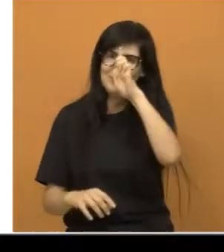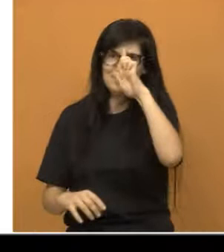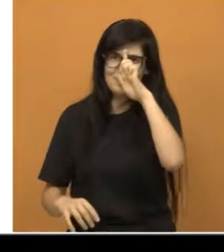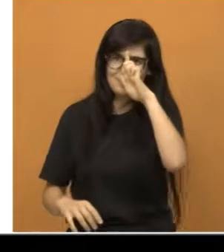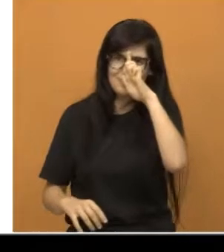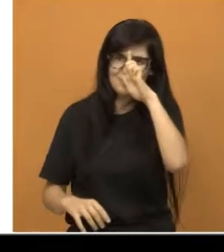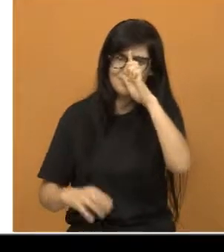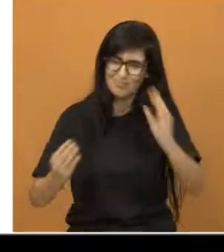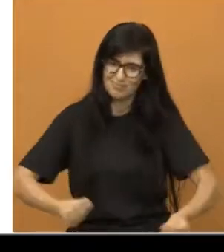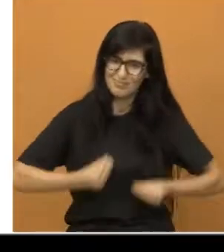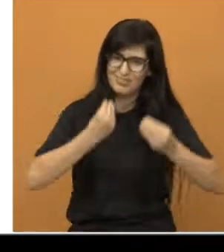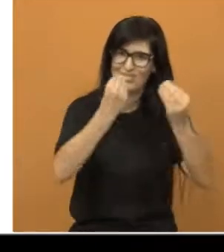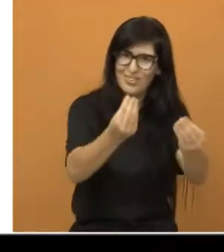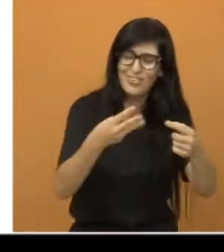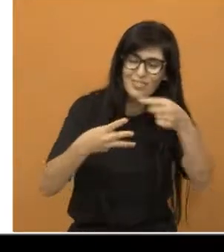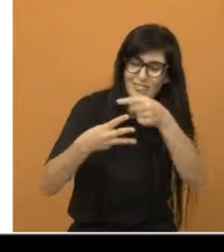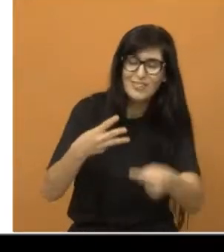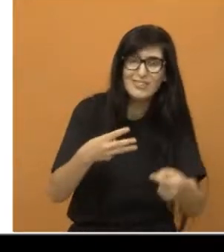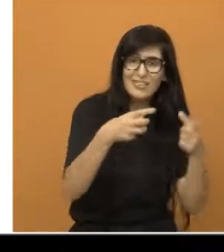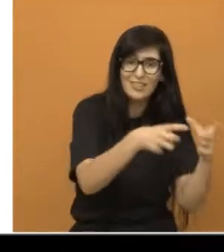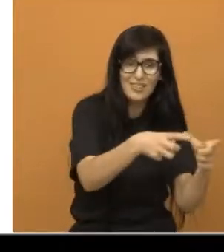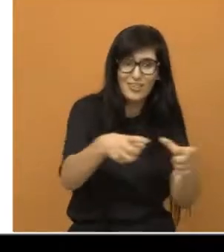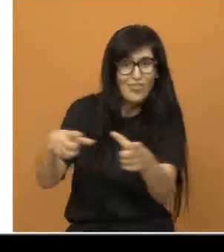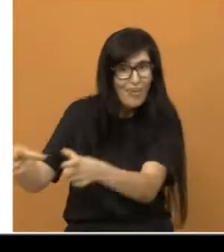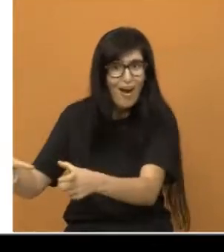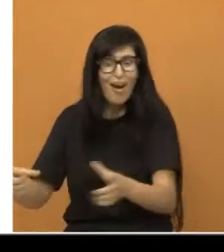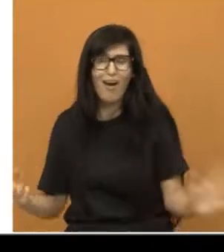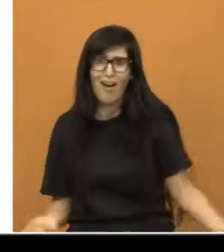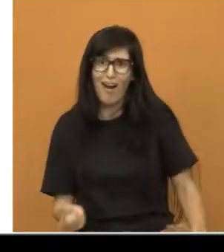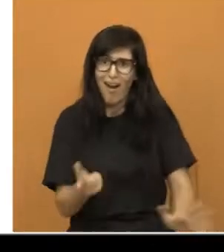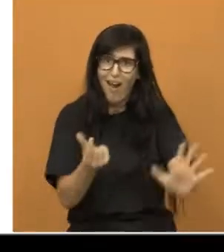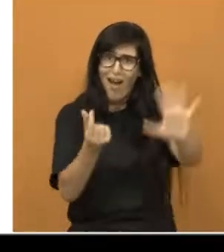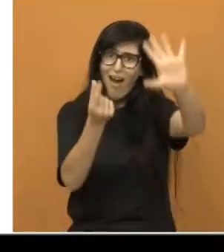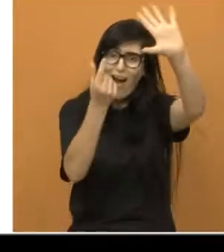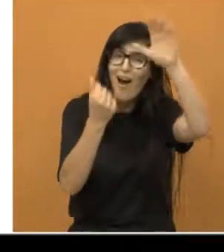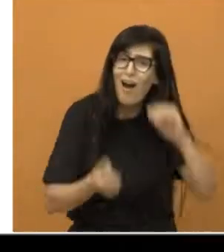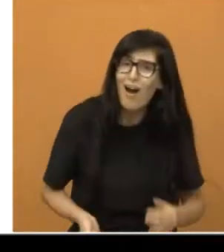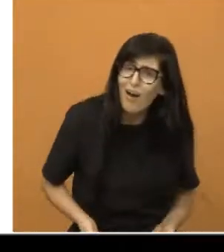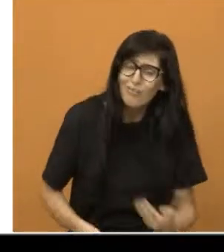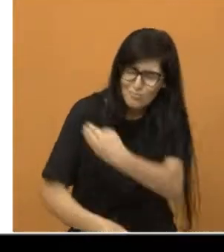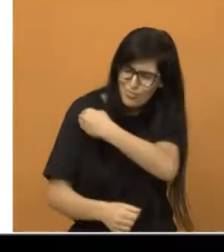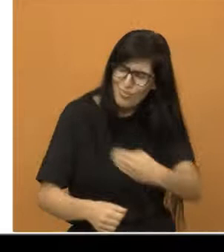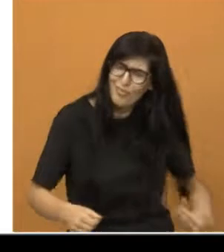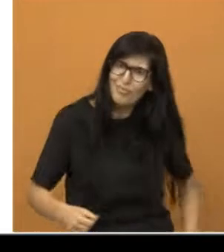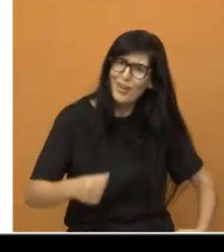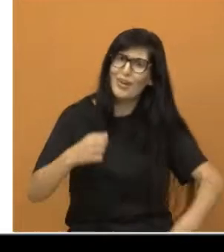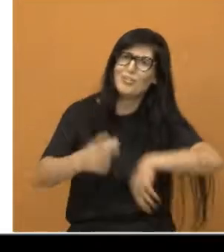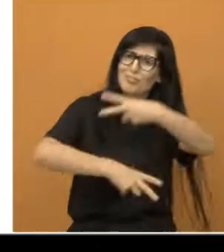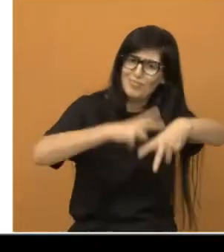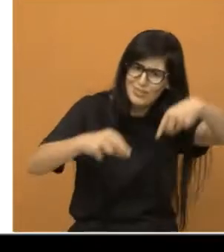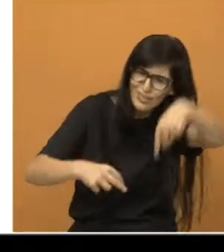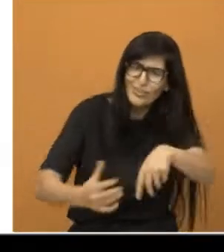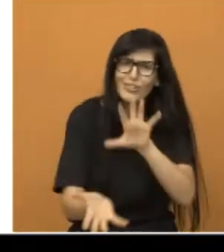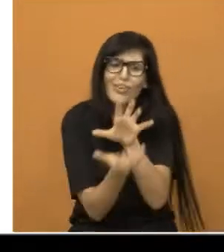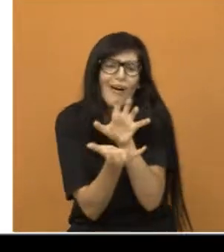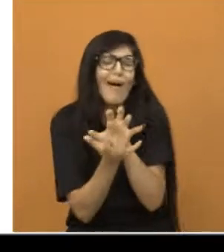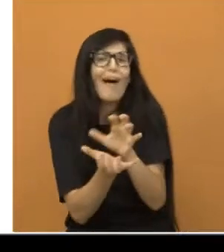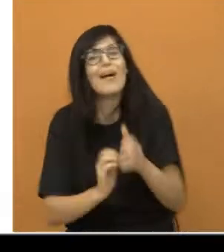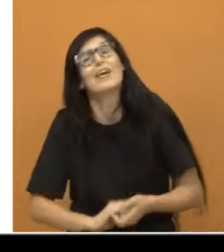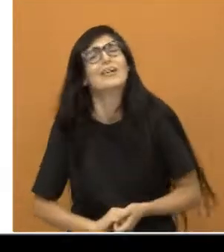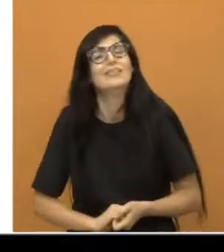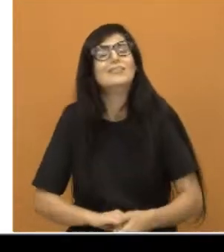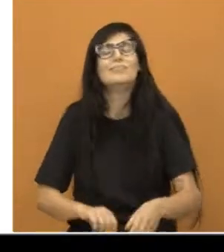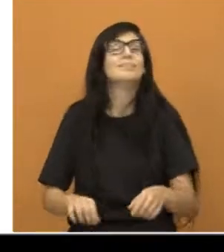que é um projeto estruturante que custa muito caro para o cofre público e o prefeito Isaías Santana vai